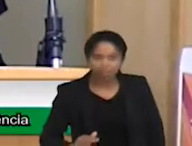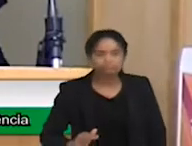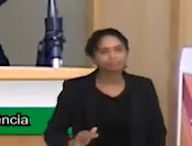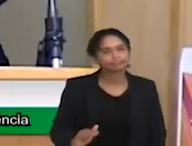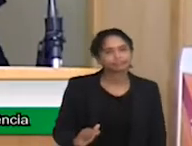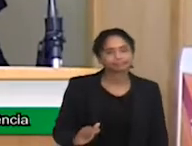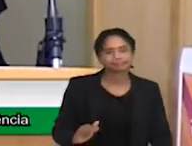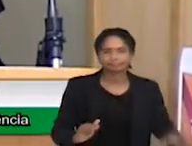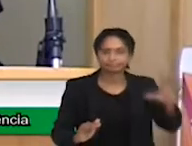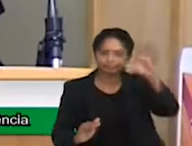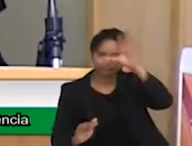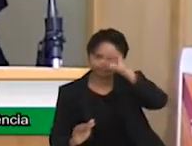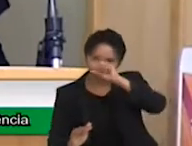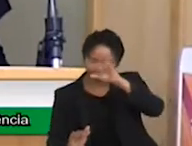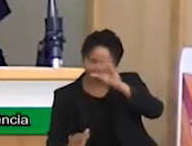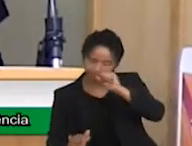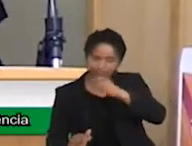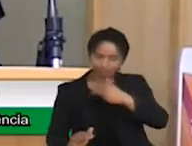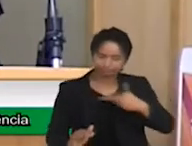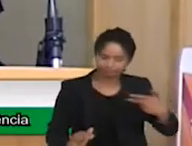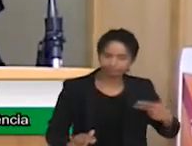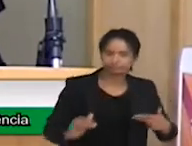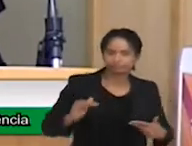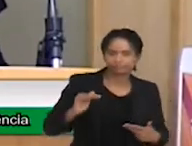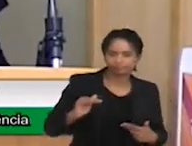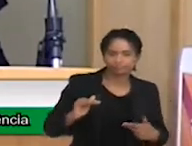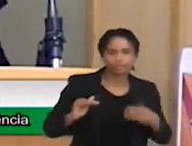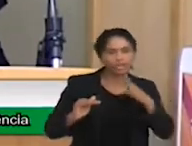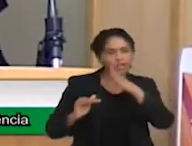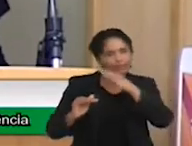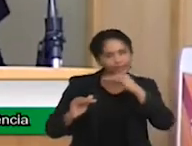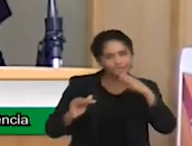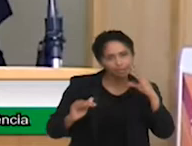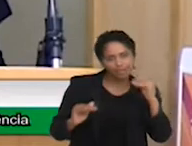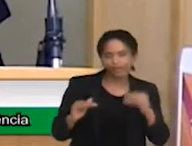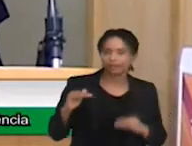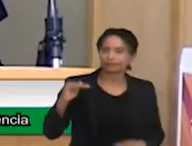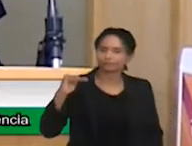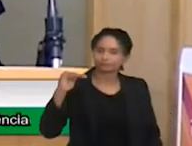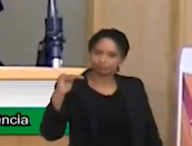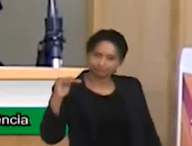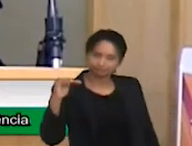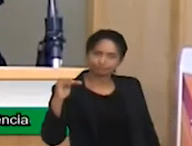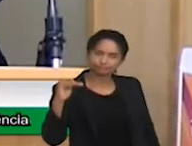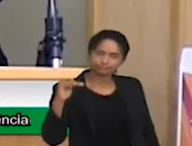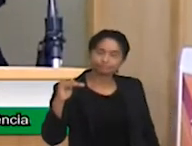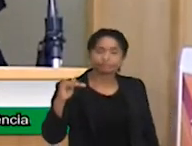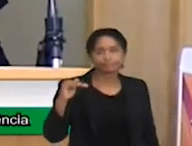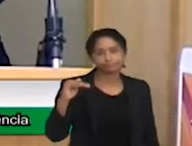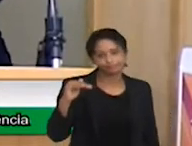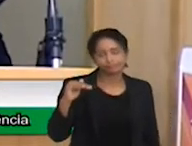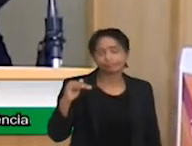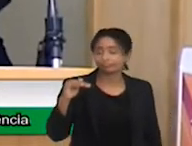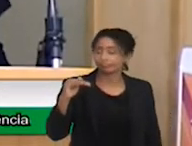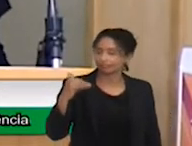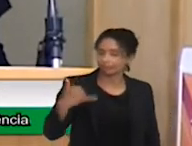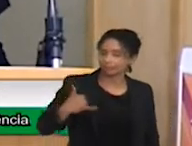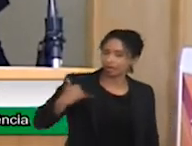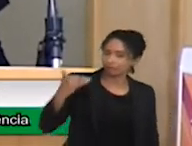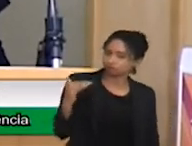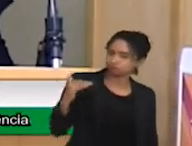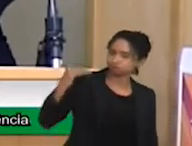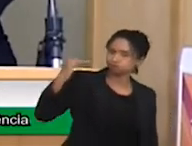ela vai ficar adolescente, ela vai ter que lidar com as questões da adolescência, ela vai ter que ficar adulta, ela vai ter que procurar